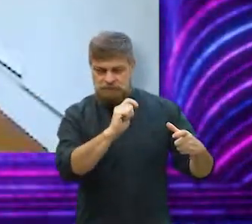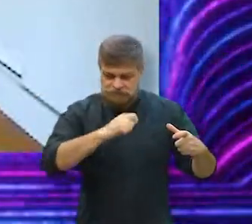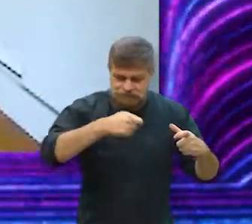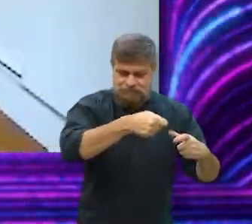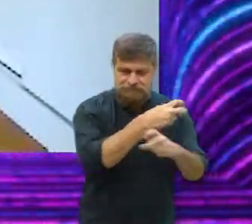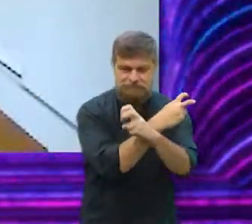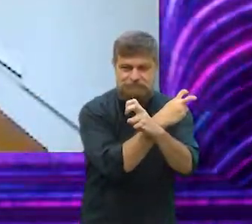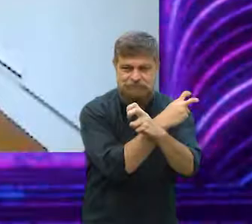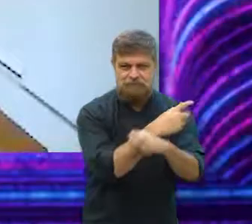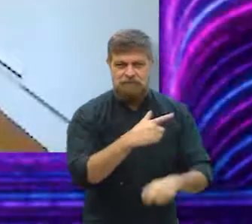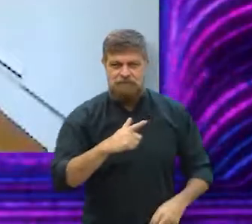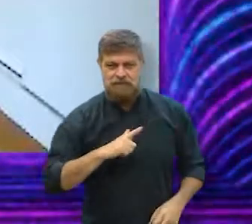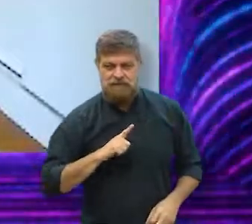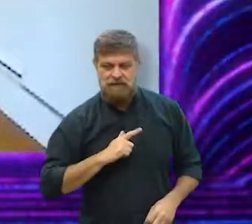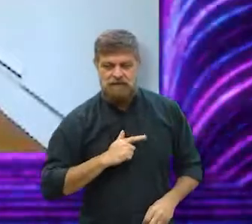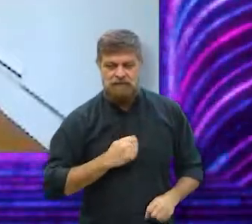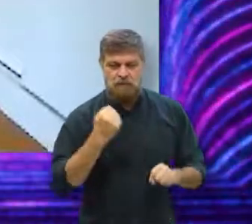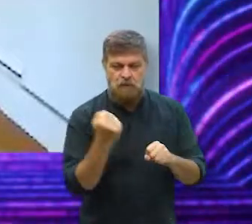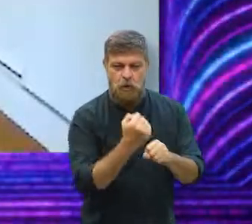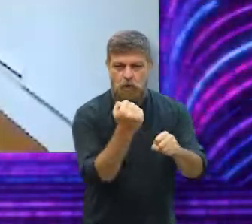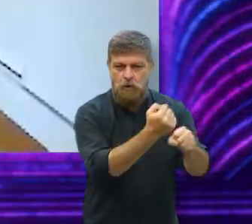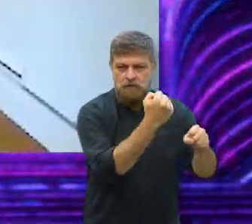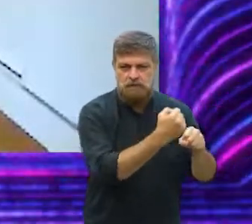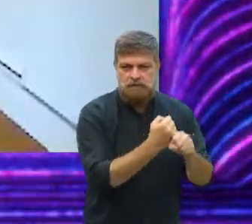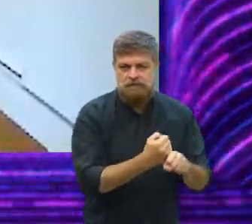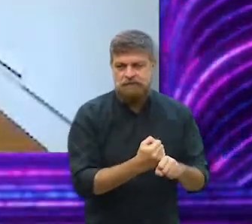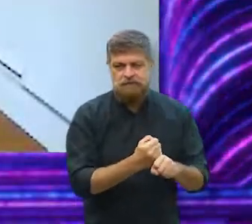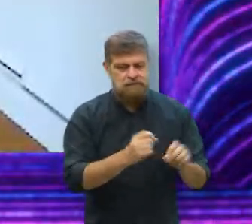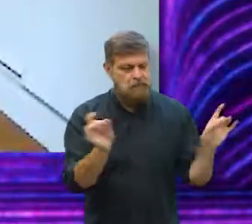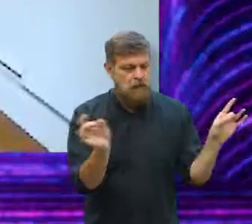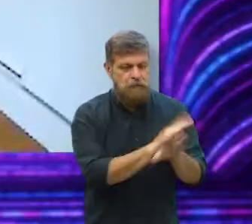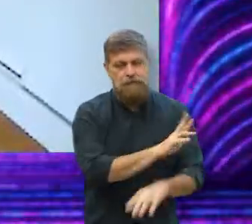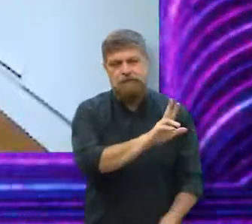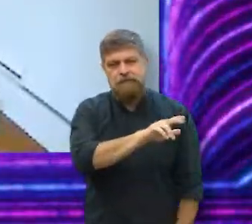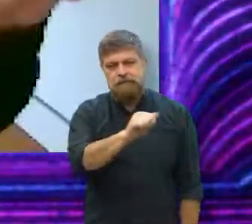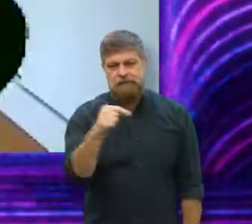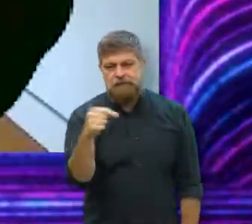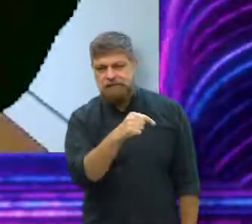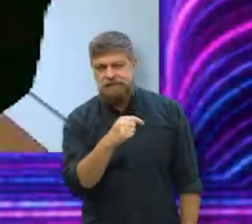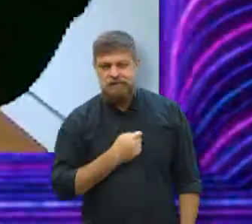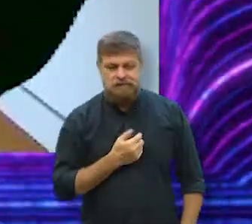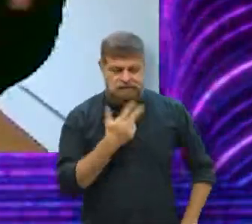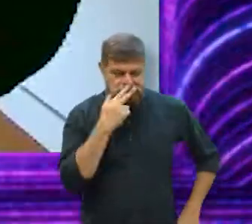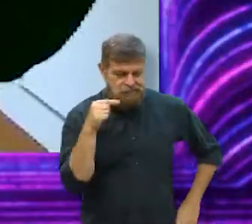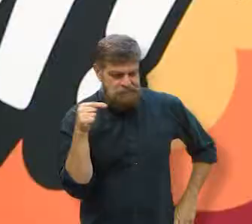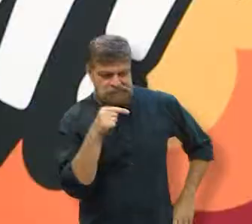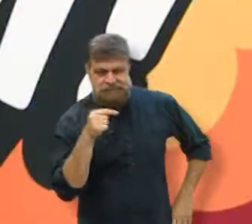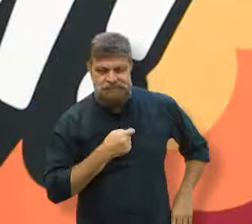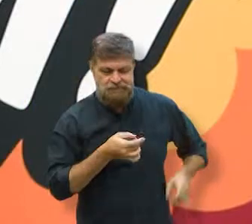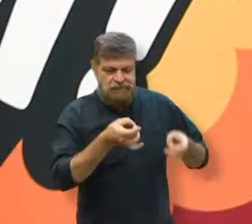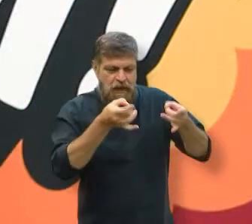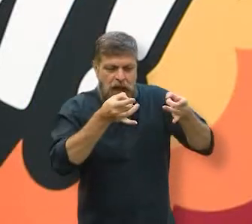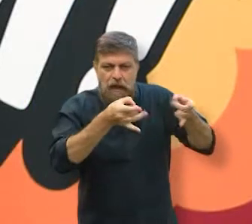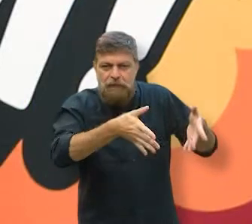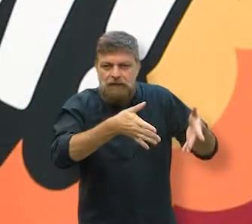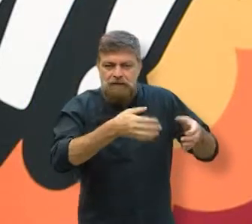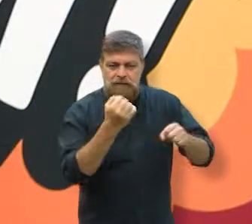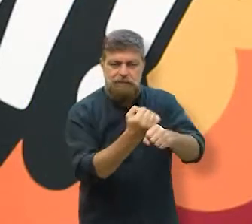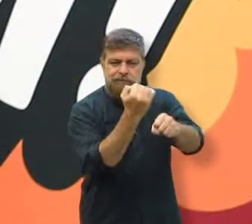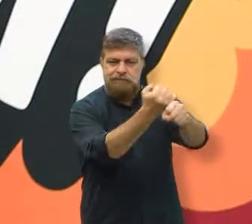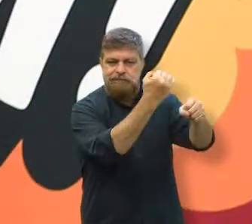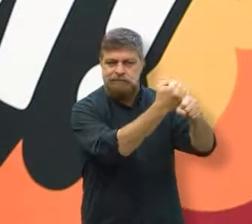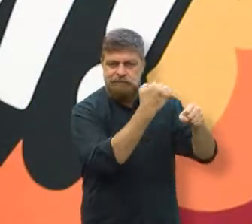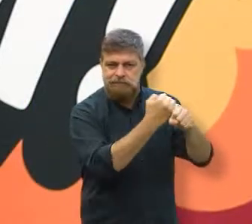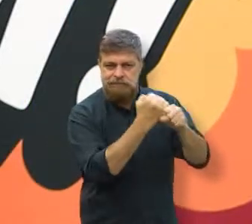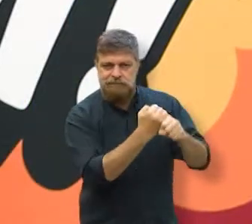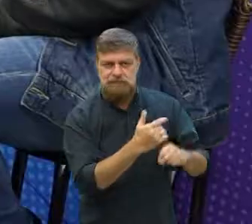construção que o dono da construção nunca terminou e ficou ali meio, ah, meio um negócio meio